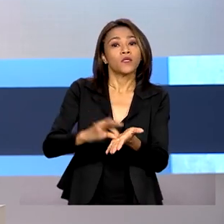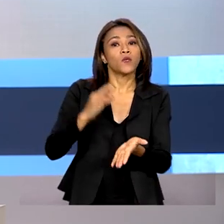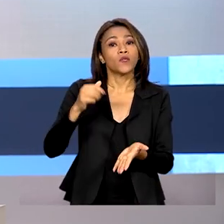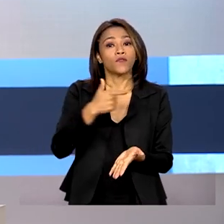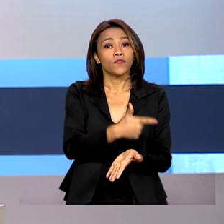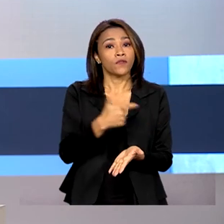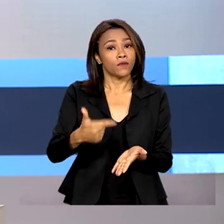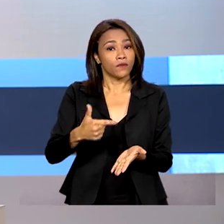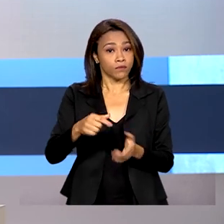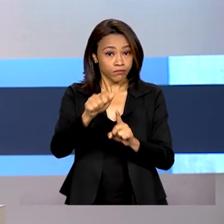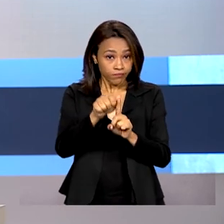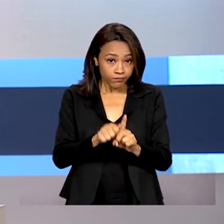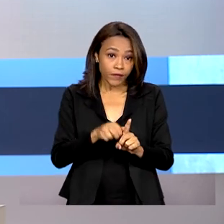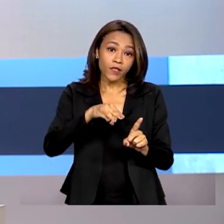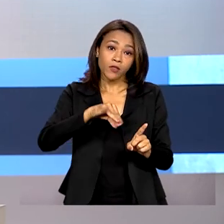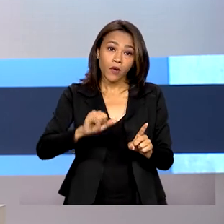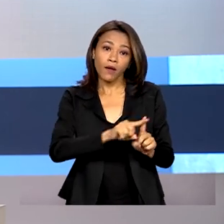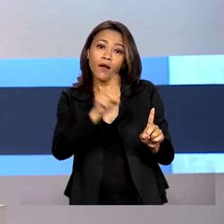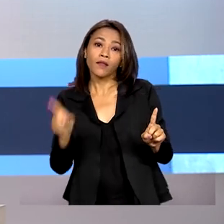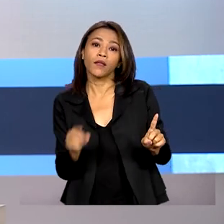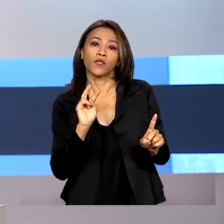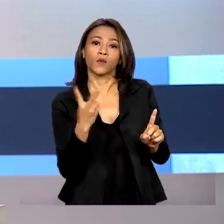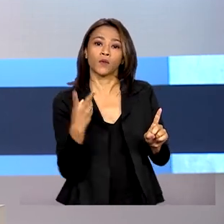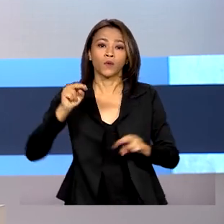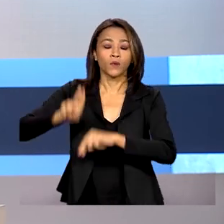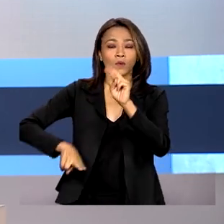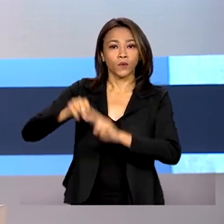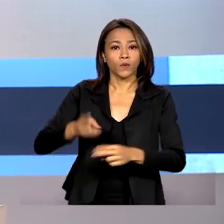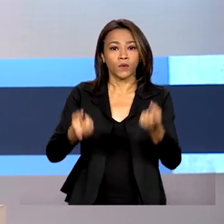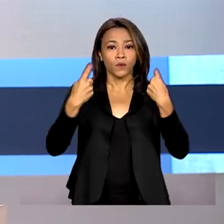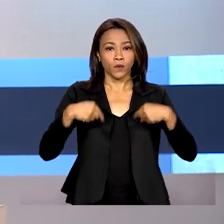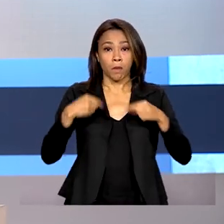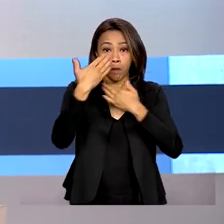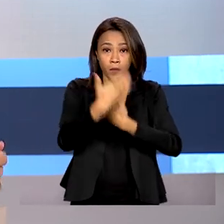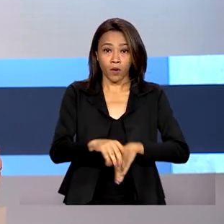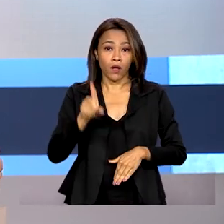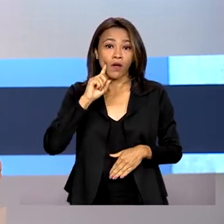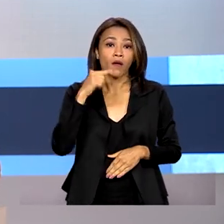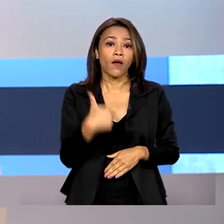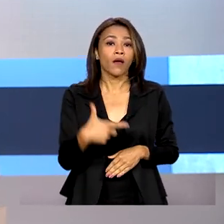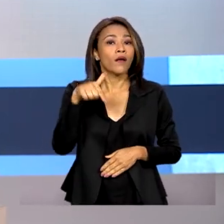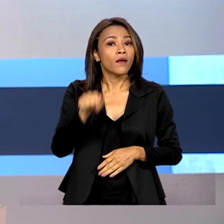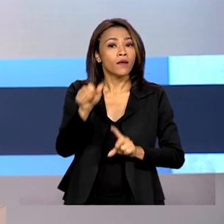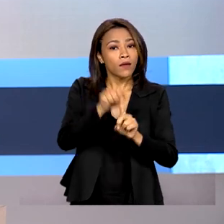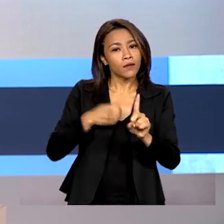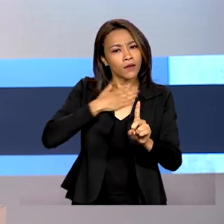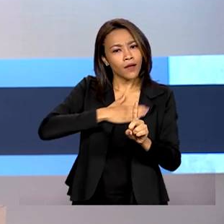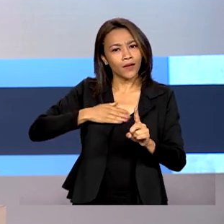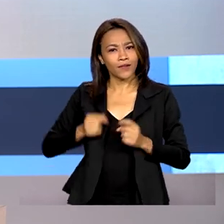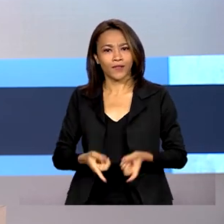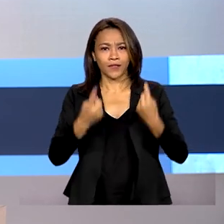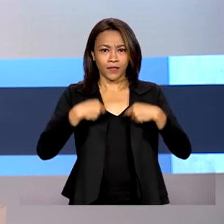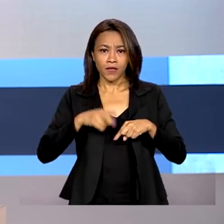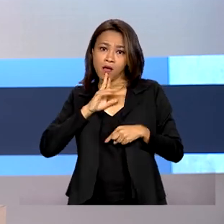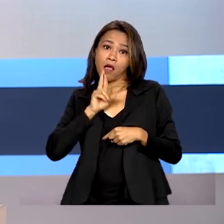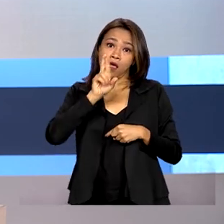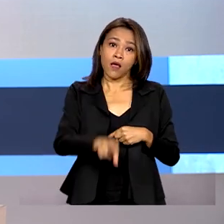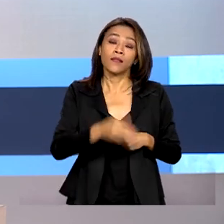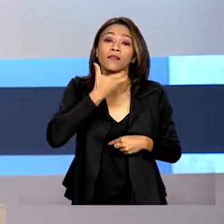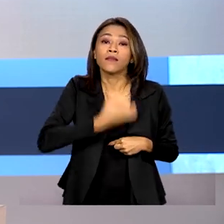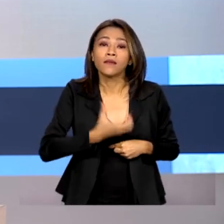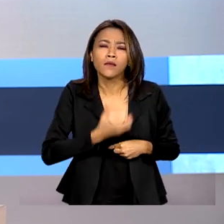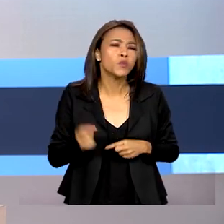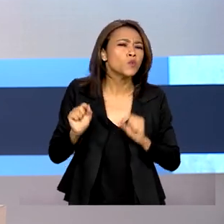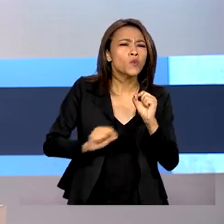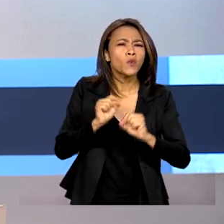22 de maio a 2 de junho. A prova será em 27 de agosto e o resultado sai em dezembro. O Enseja é